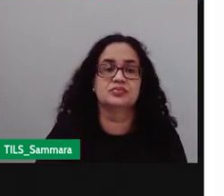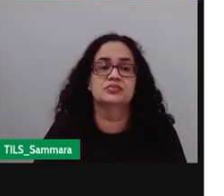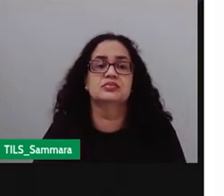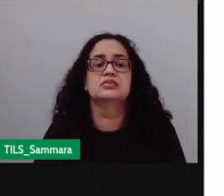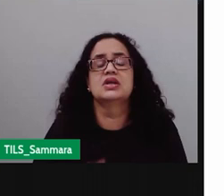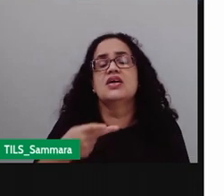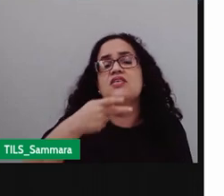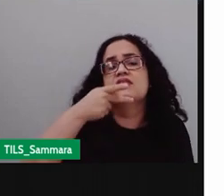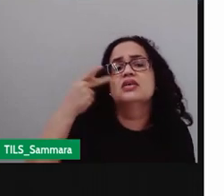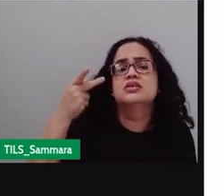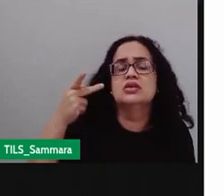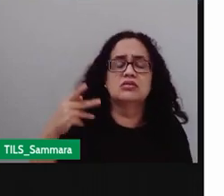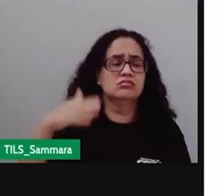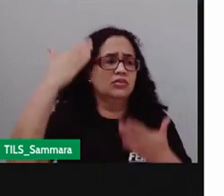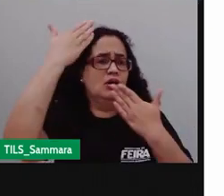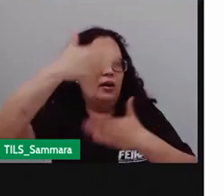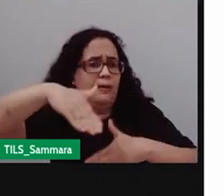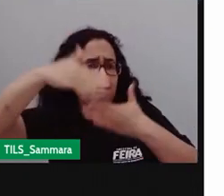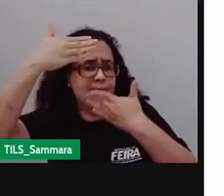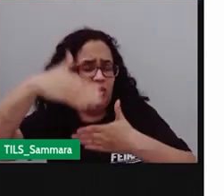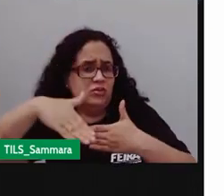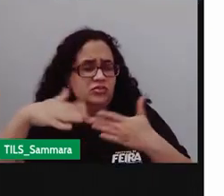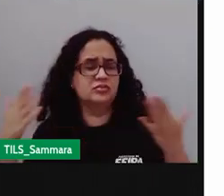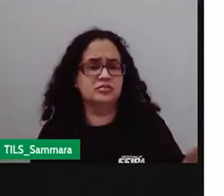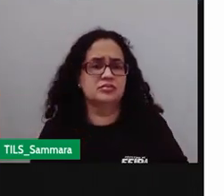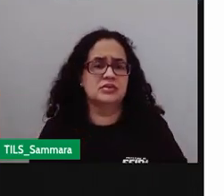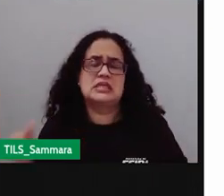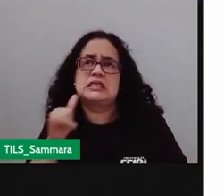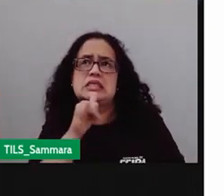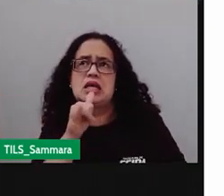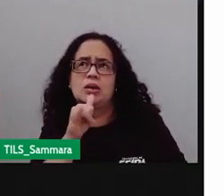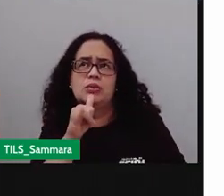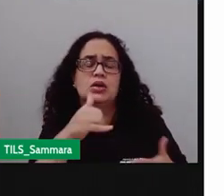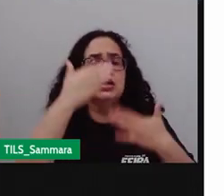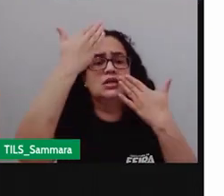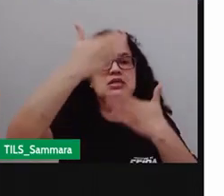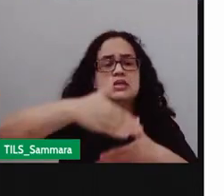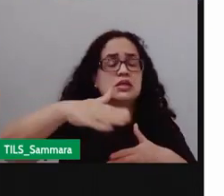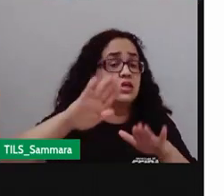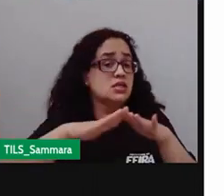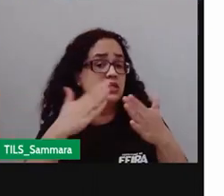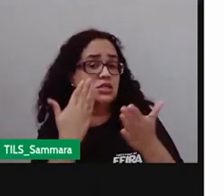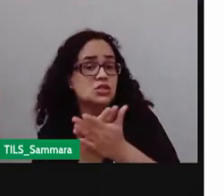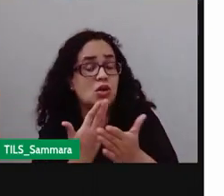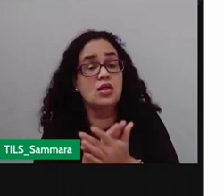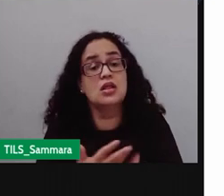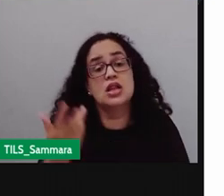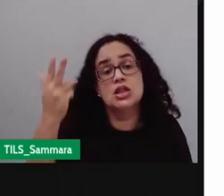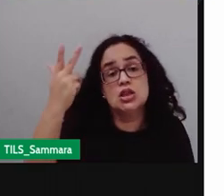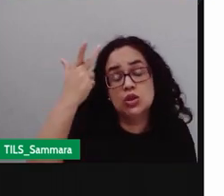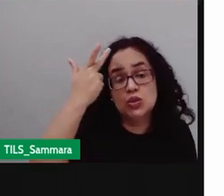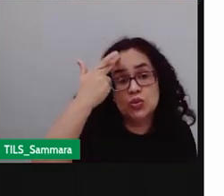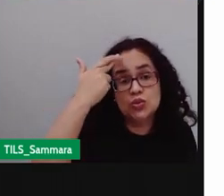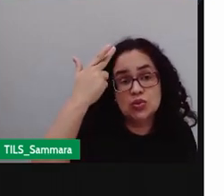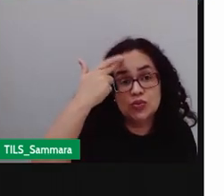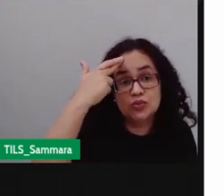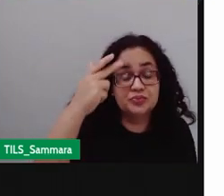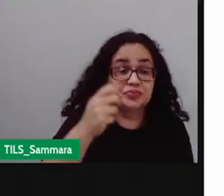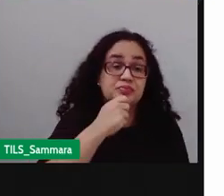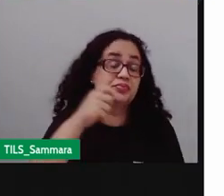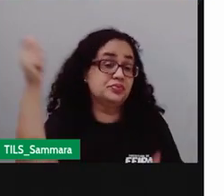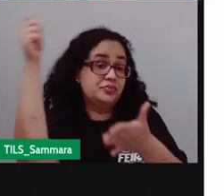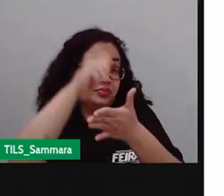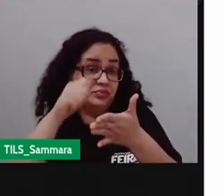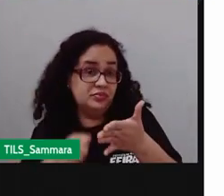quando eu vou fazer uma avaliação né quando vocês estão lá na escola né na normalidade que a tem aquela avaliação